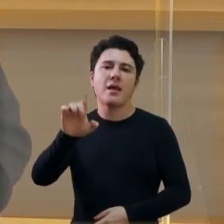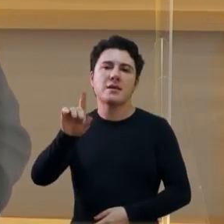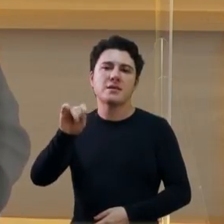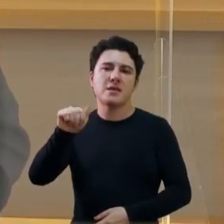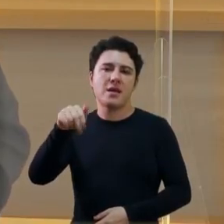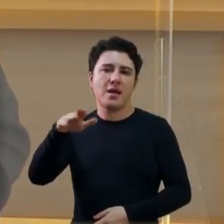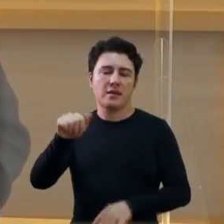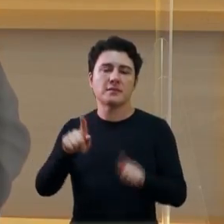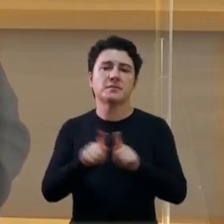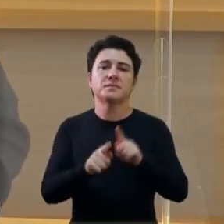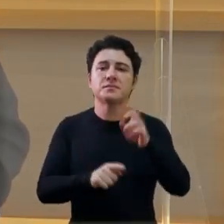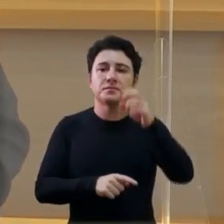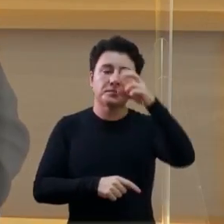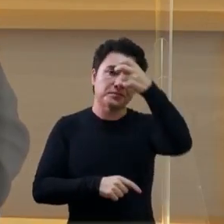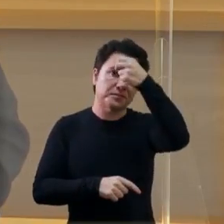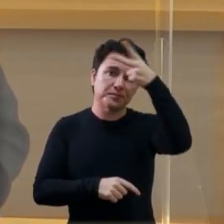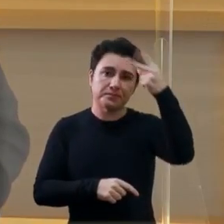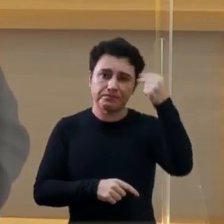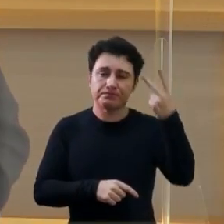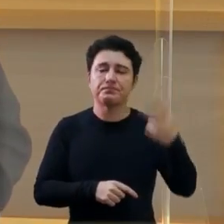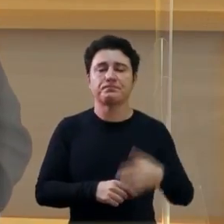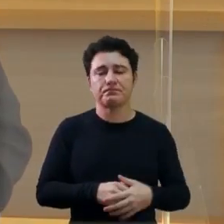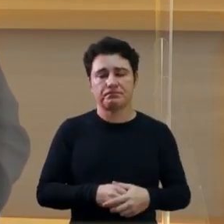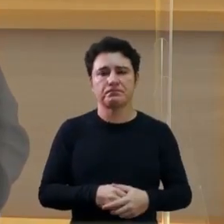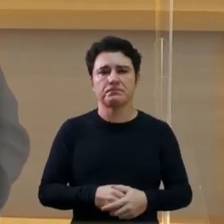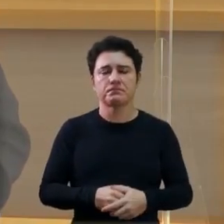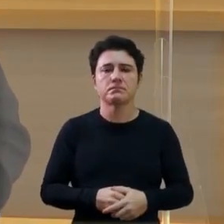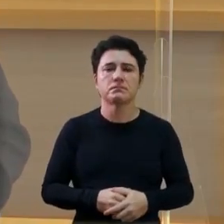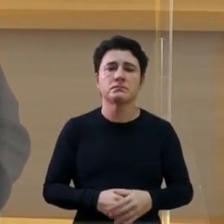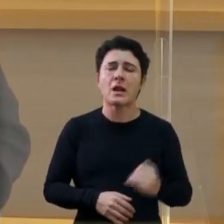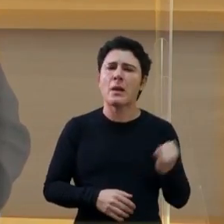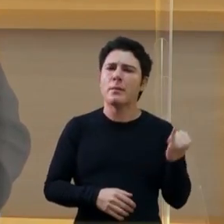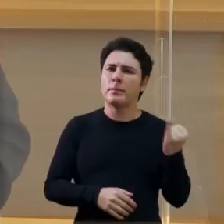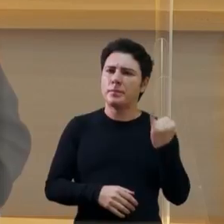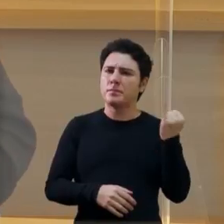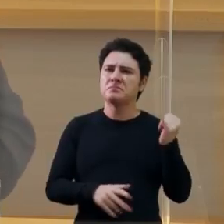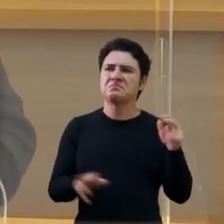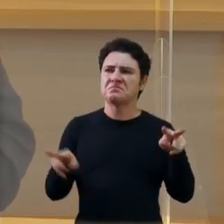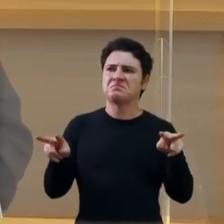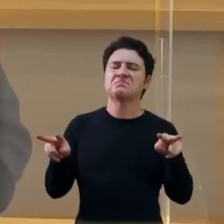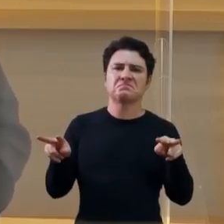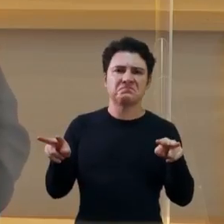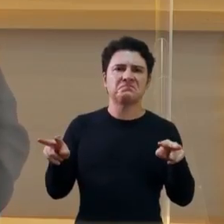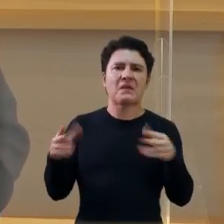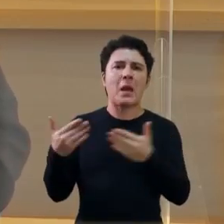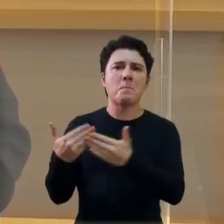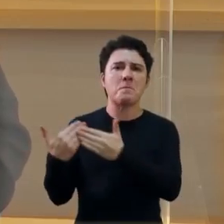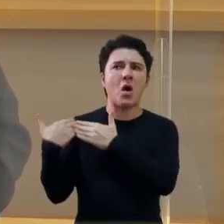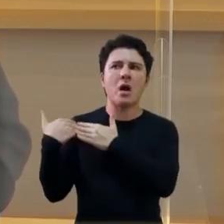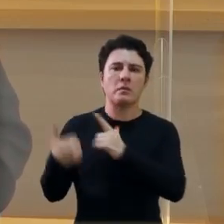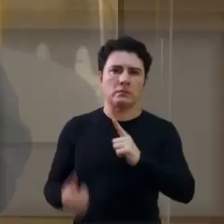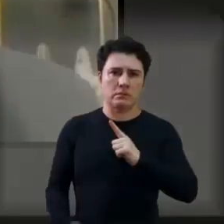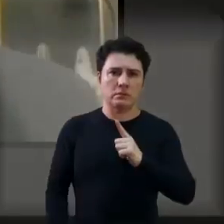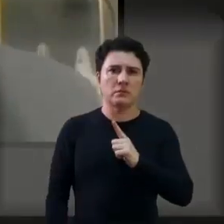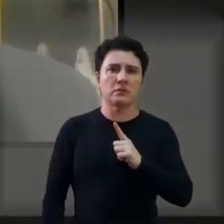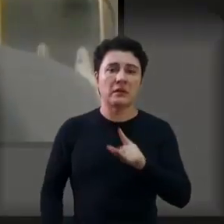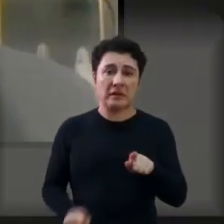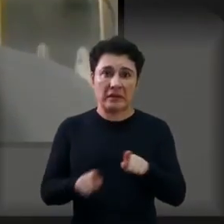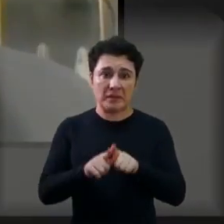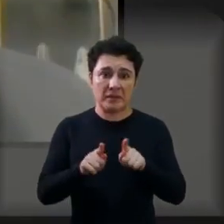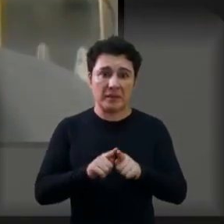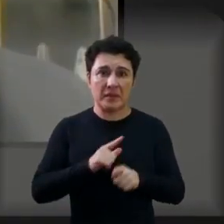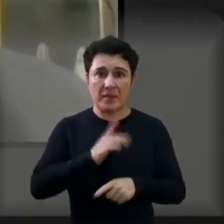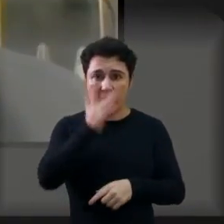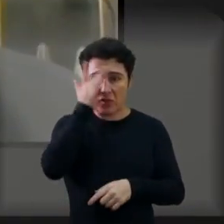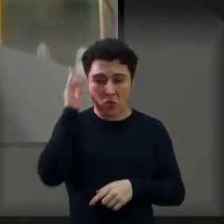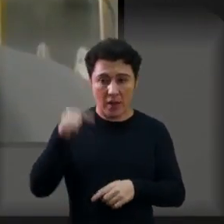muito importante a gente ver a responsabilidade que está tendo. E é muito triste ver pessoas que querem até liderar